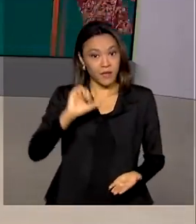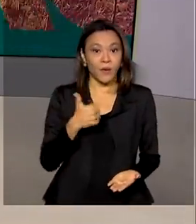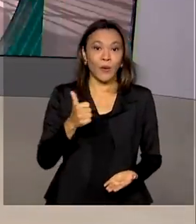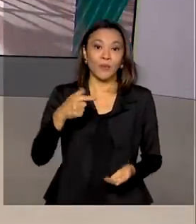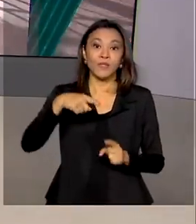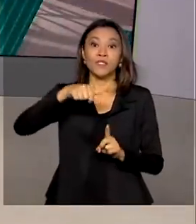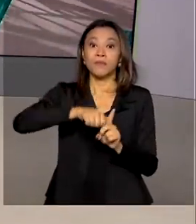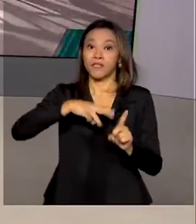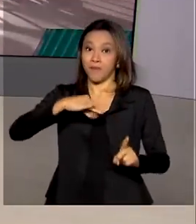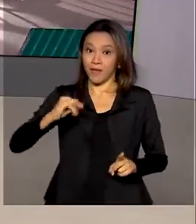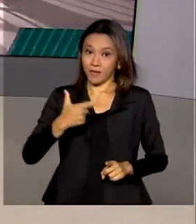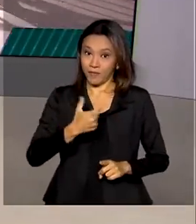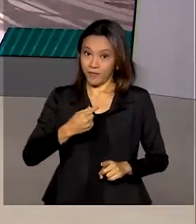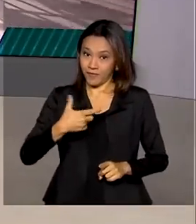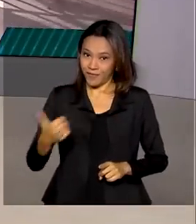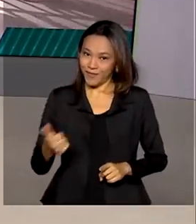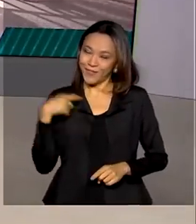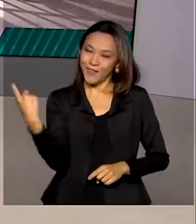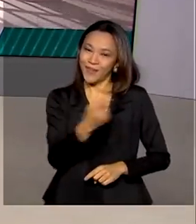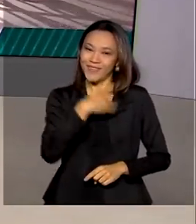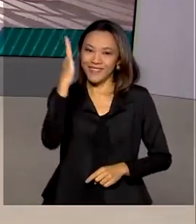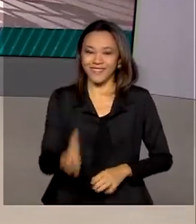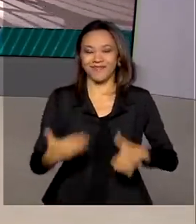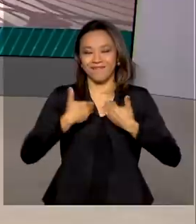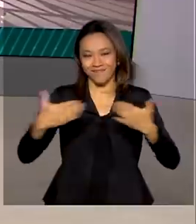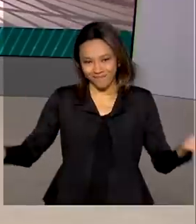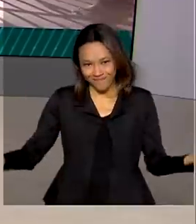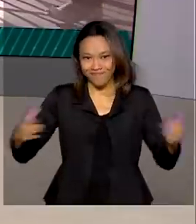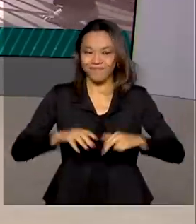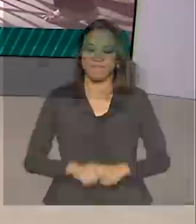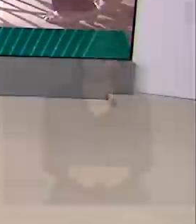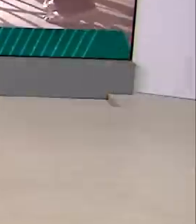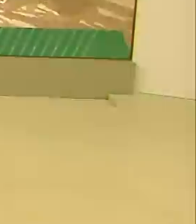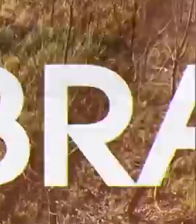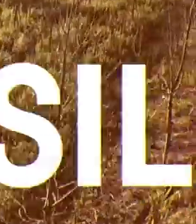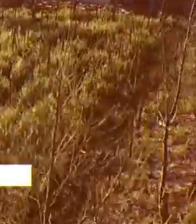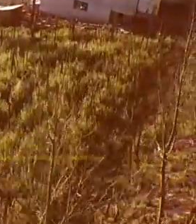de março de 2021, o Brasil em Dia já está no ar.